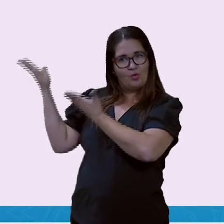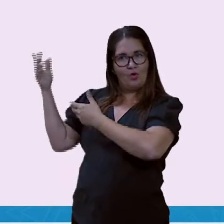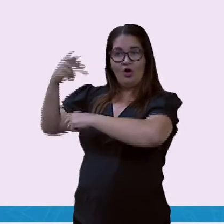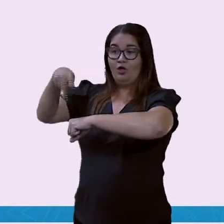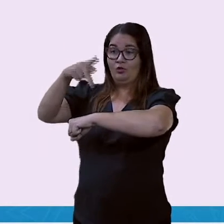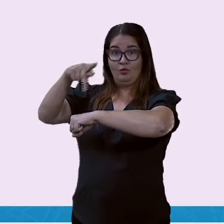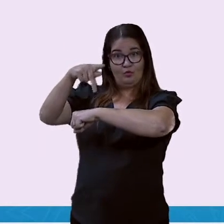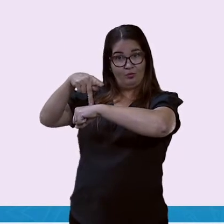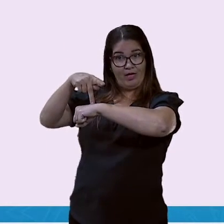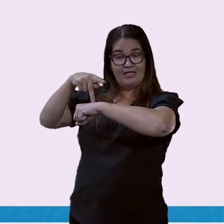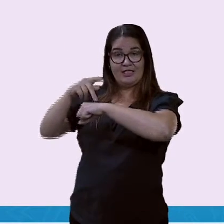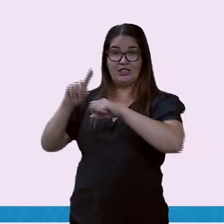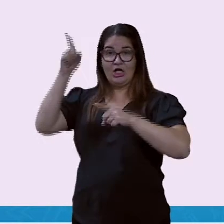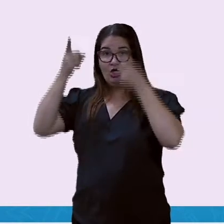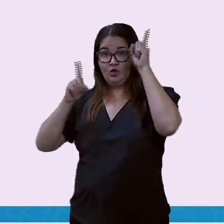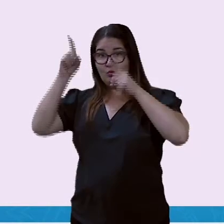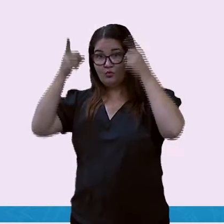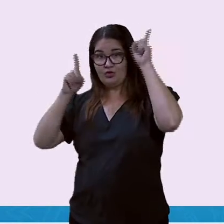chilena.